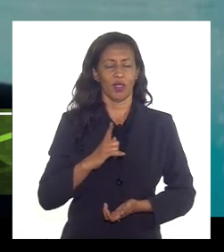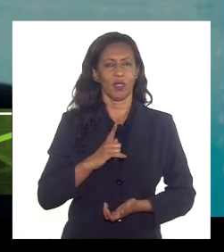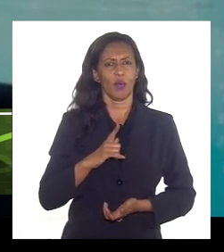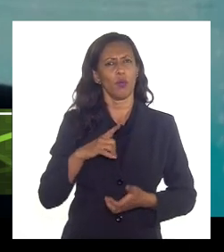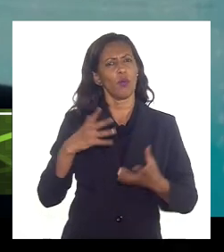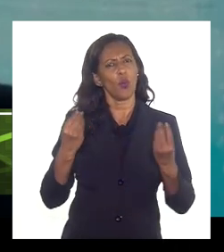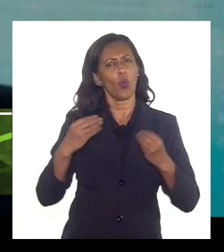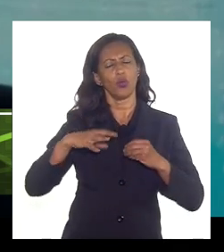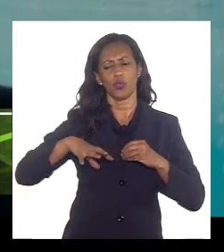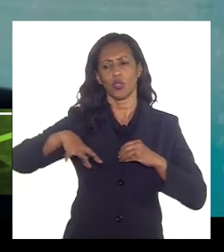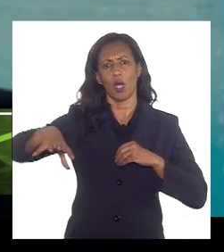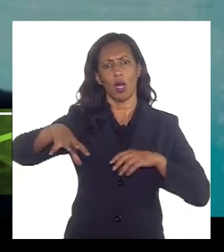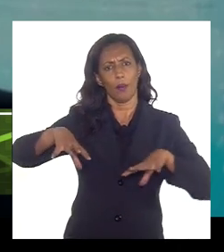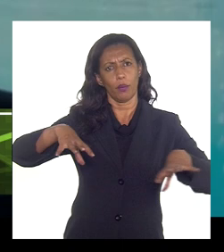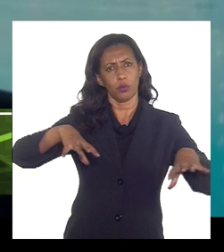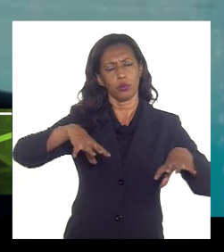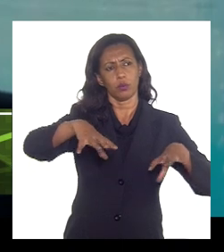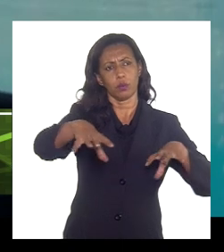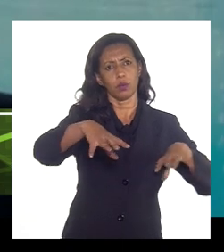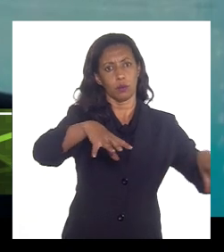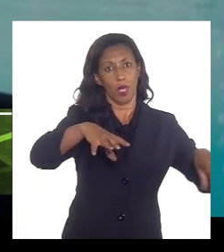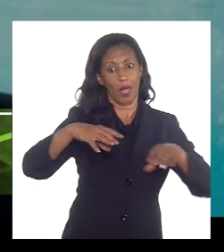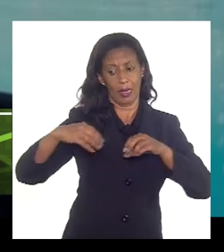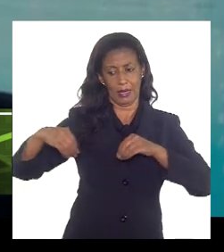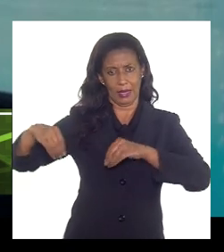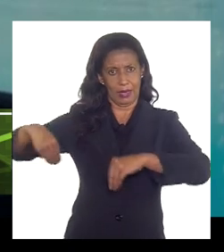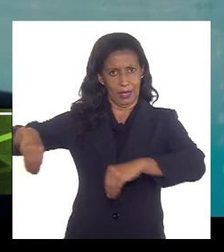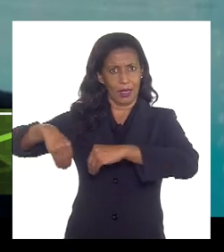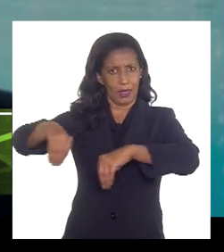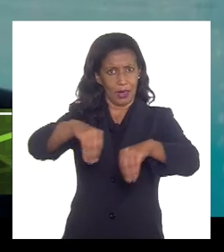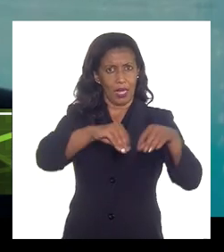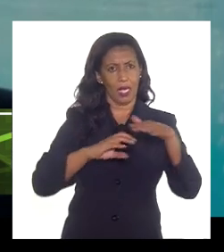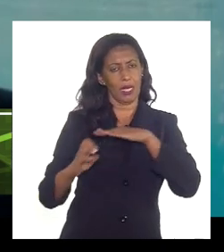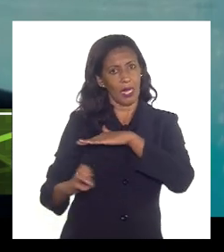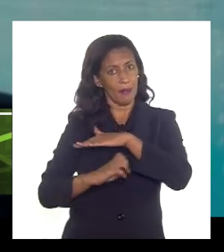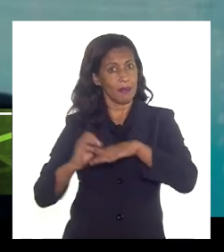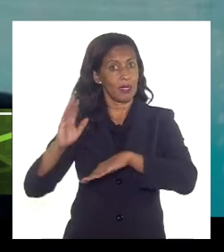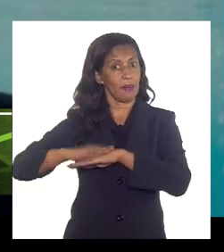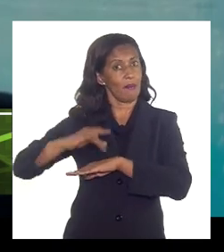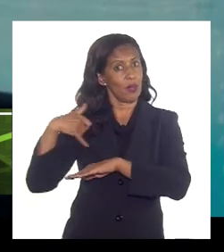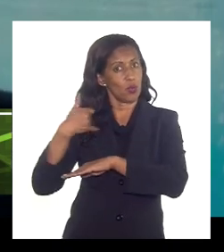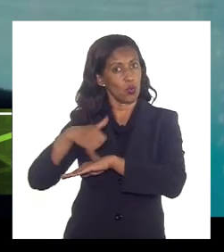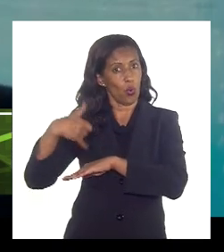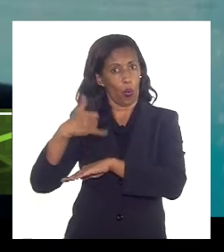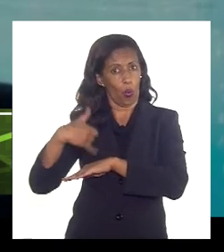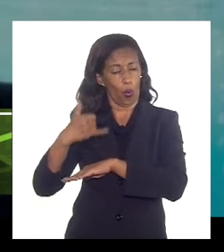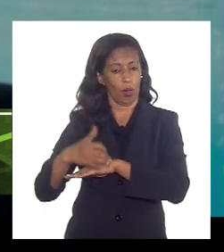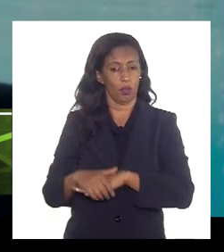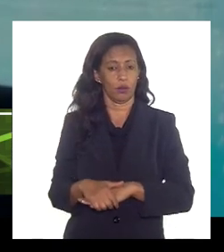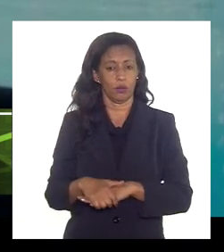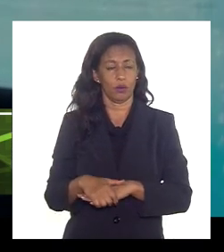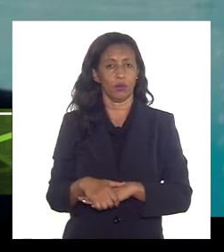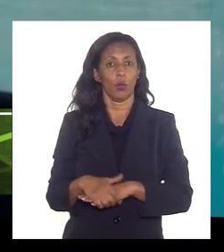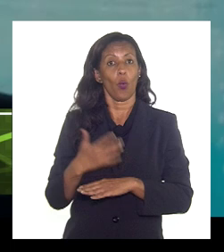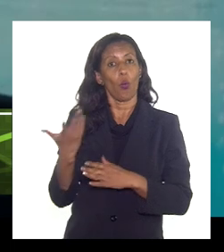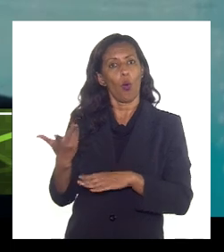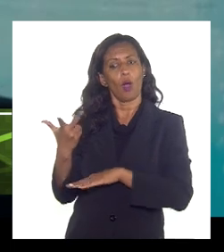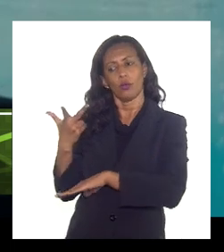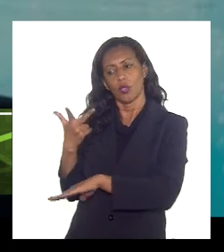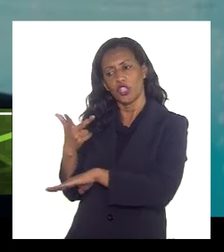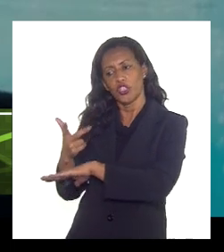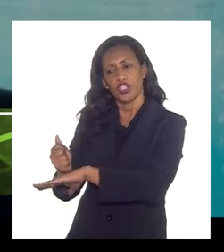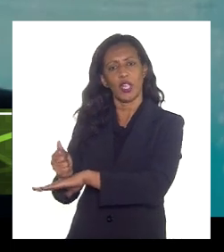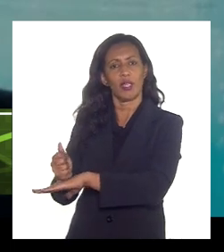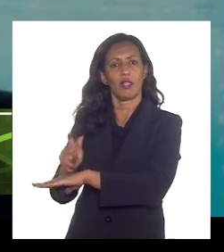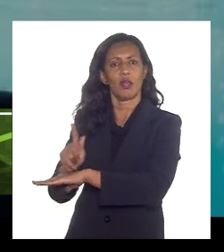campos em terra que a gente que as empresas tem mais óleo fazendo essa reinjeção de gás e a